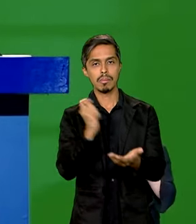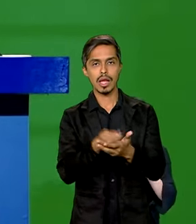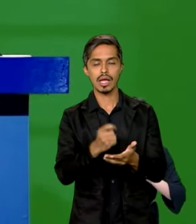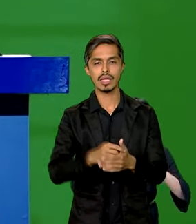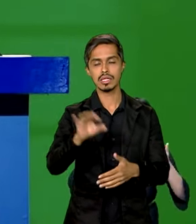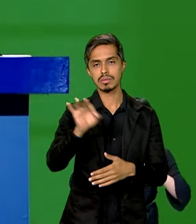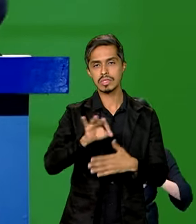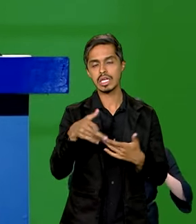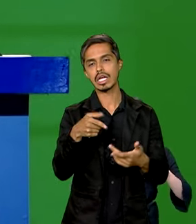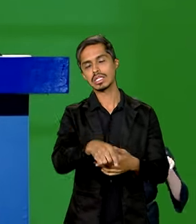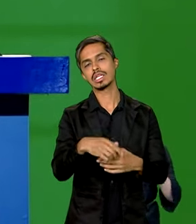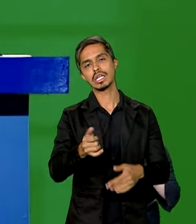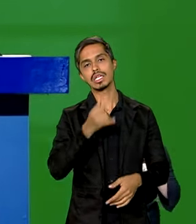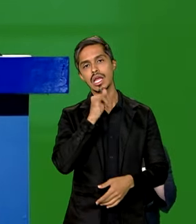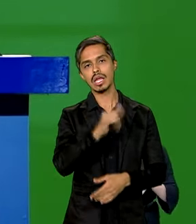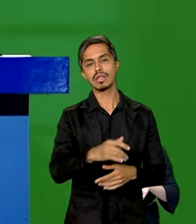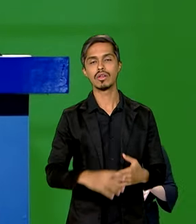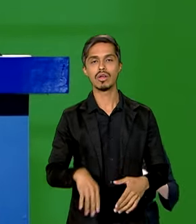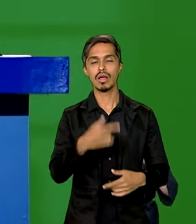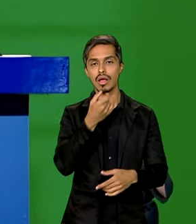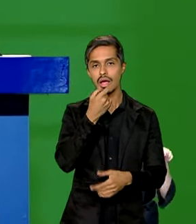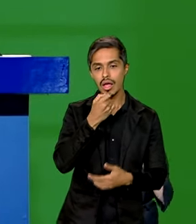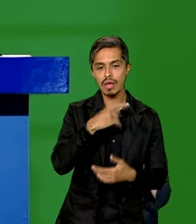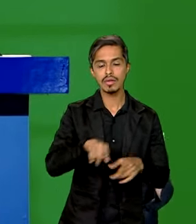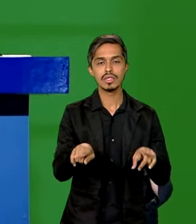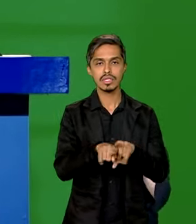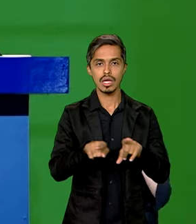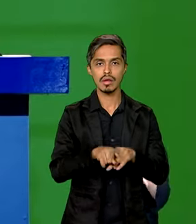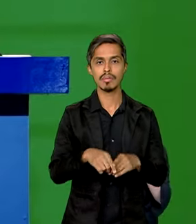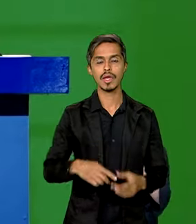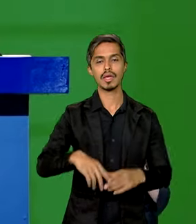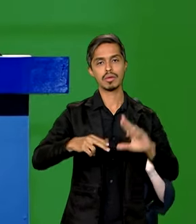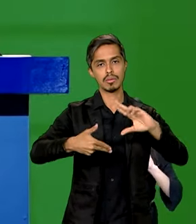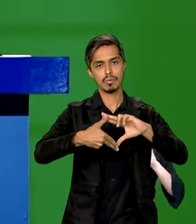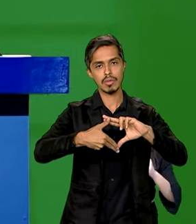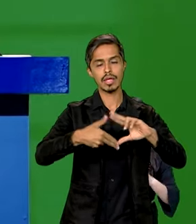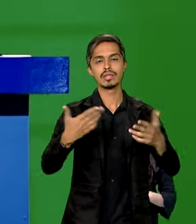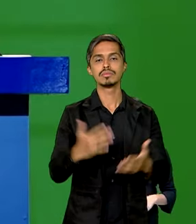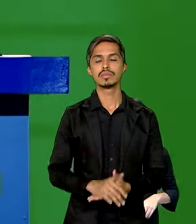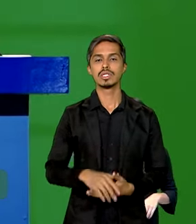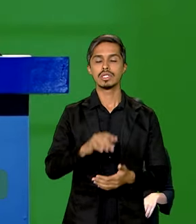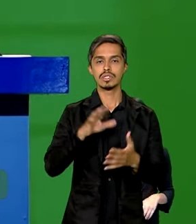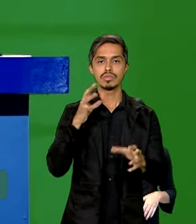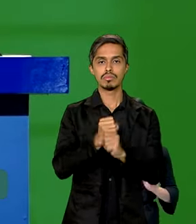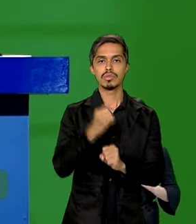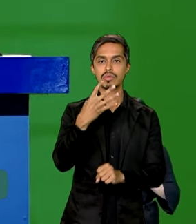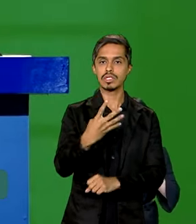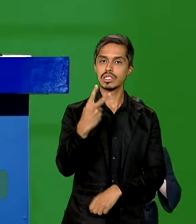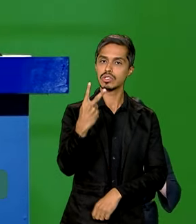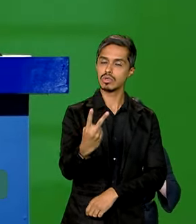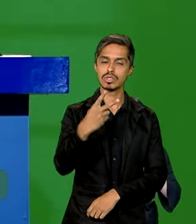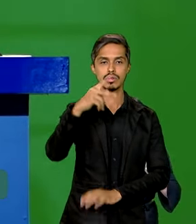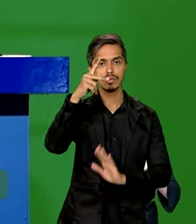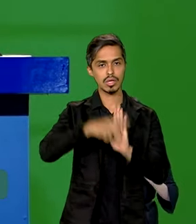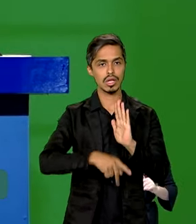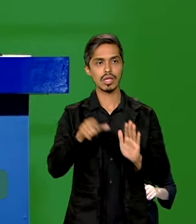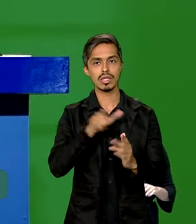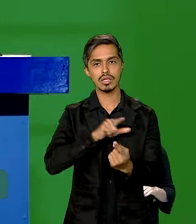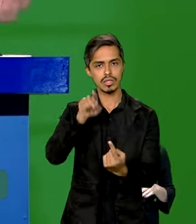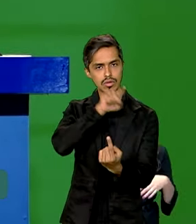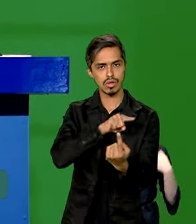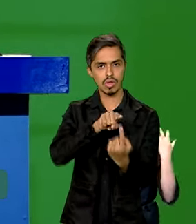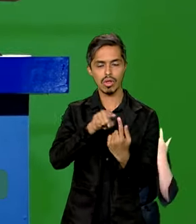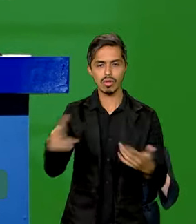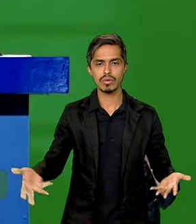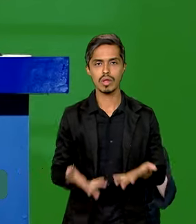com farmácia popular, juntamente com o pé de meia, ou seja, são 42 programas que tem por objetivo